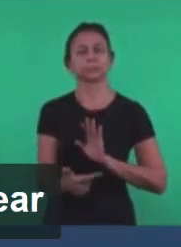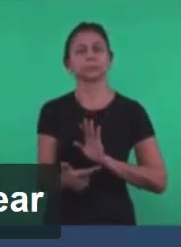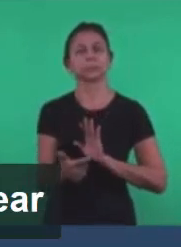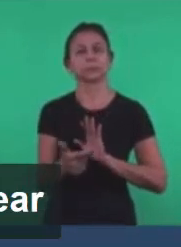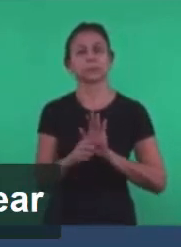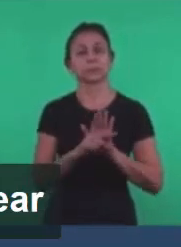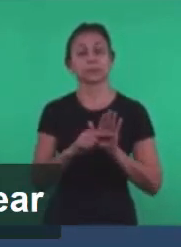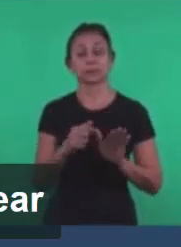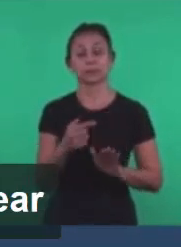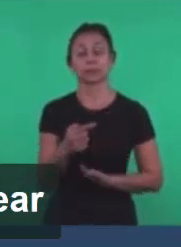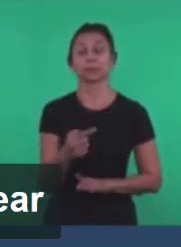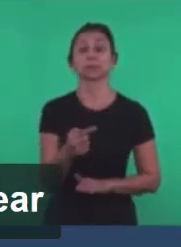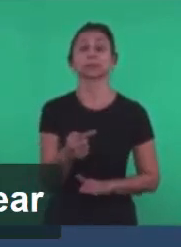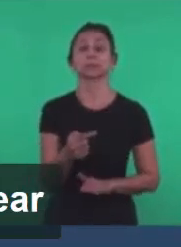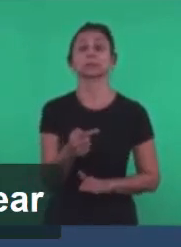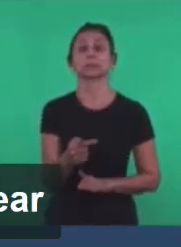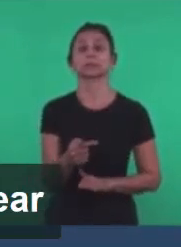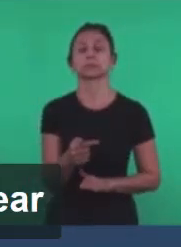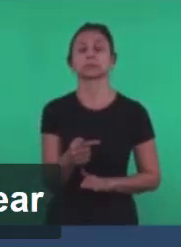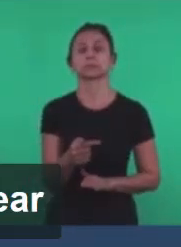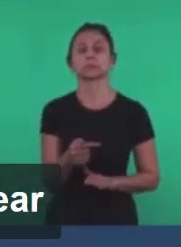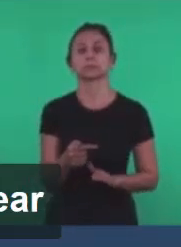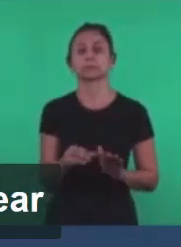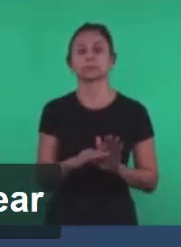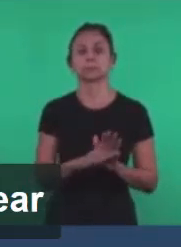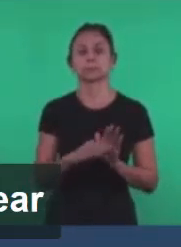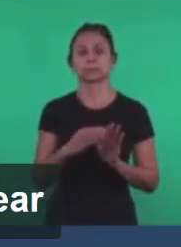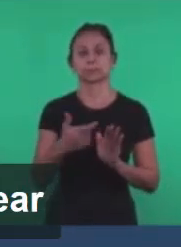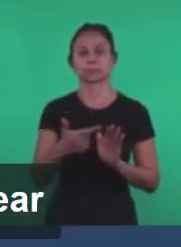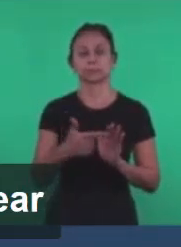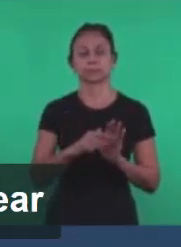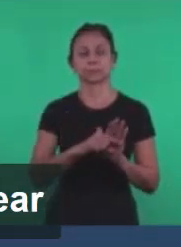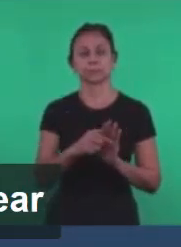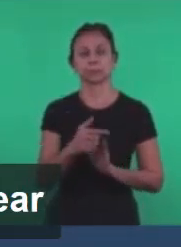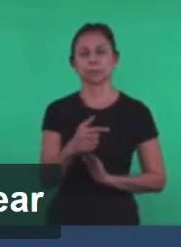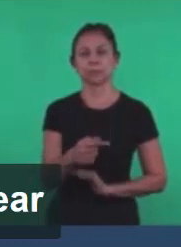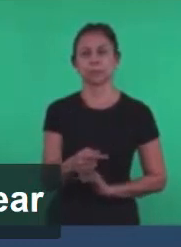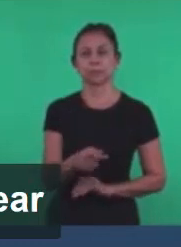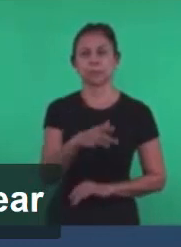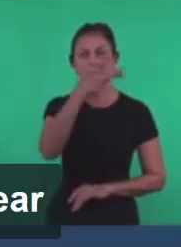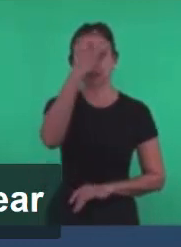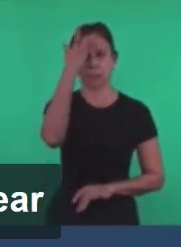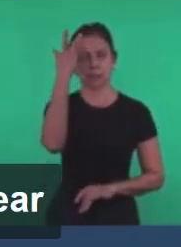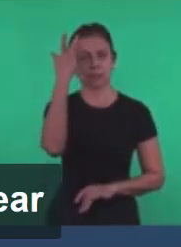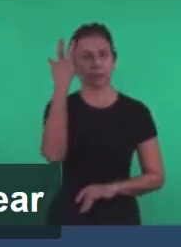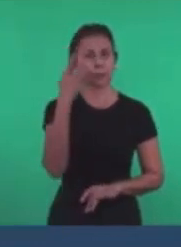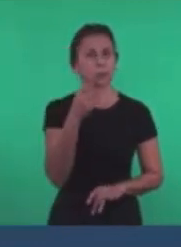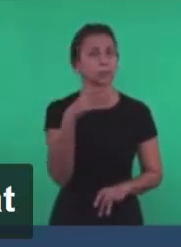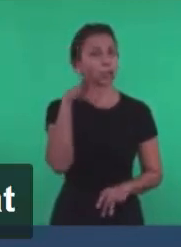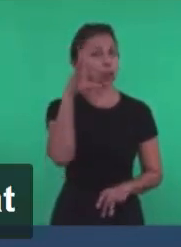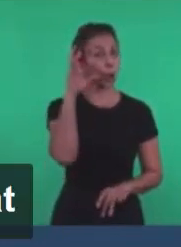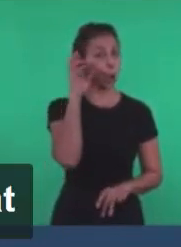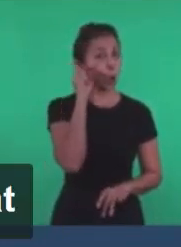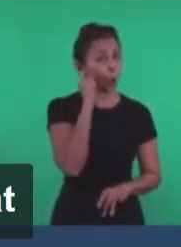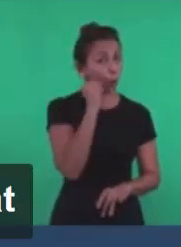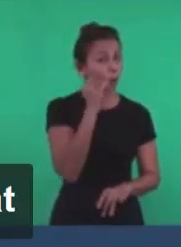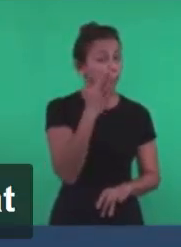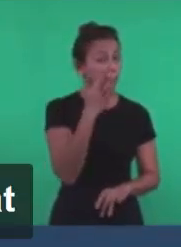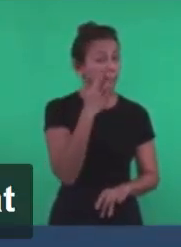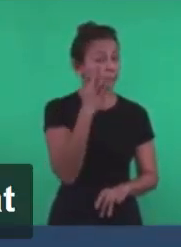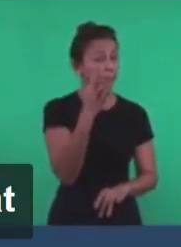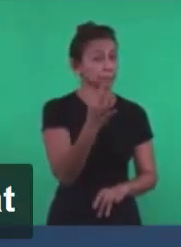Versículo 7 Então capítulo 2 Versículo 7 Leiamos Quem tem ouvidos Ouça O que o